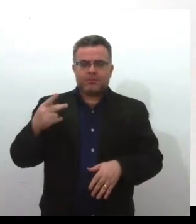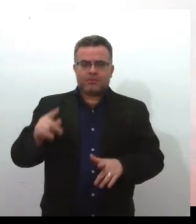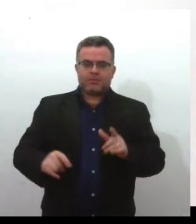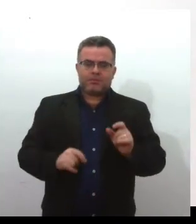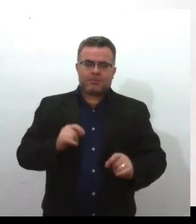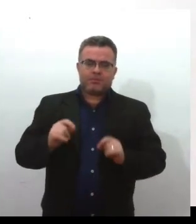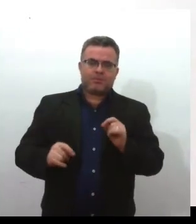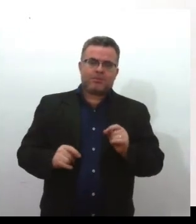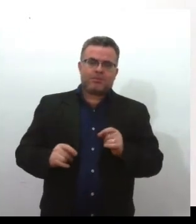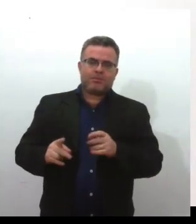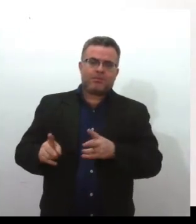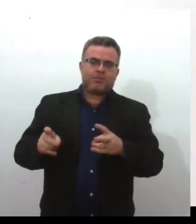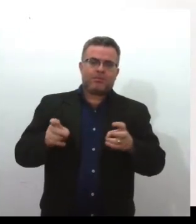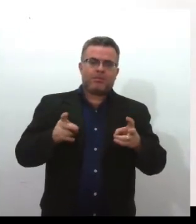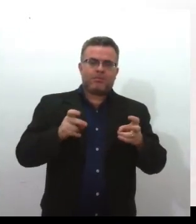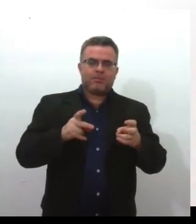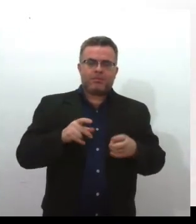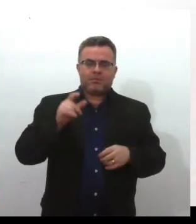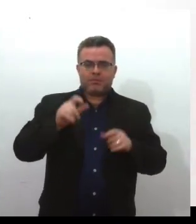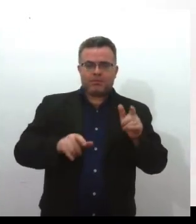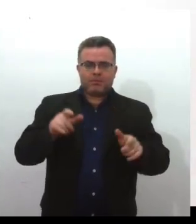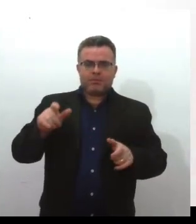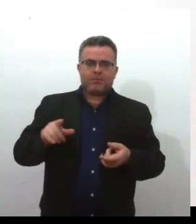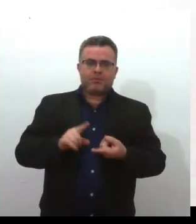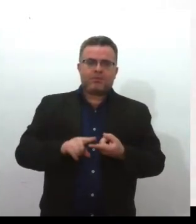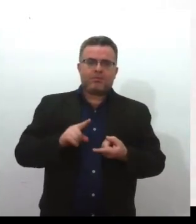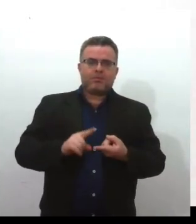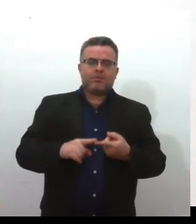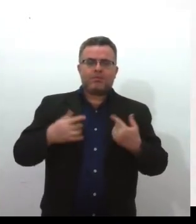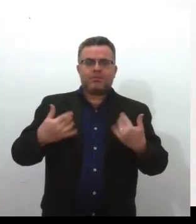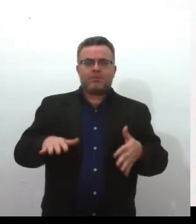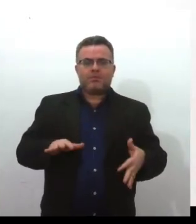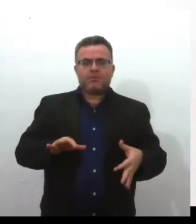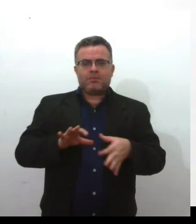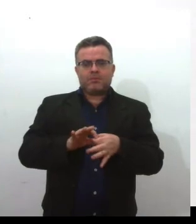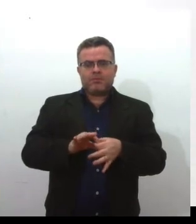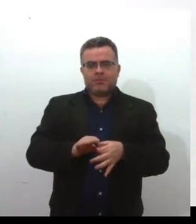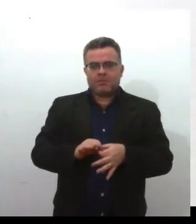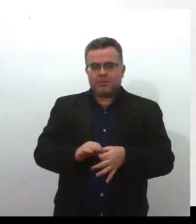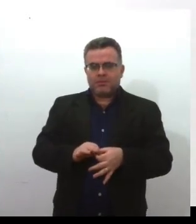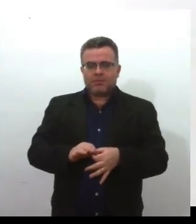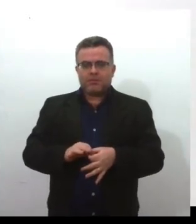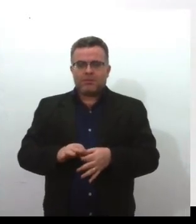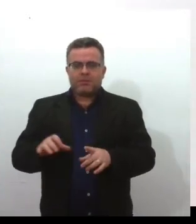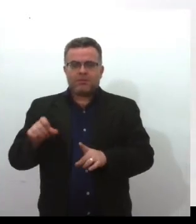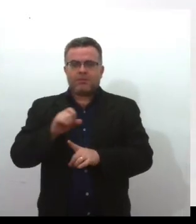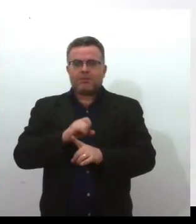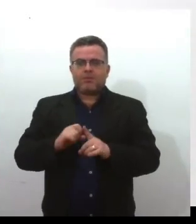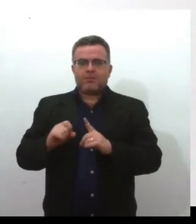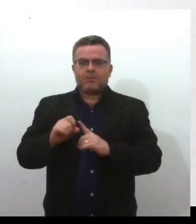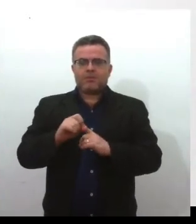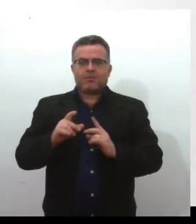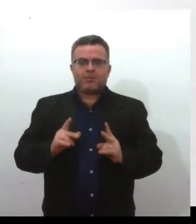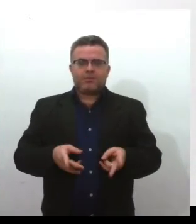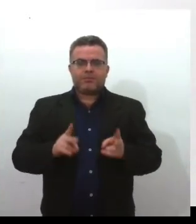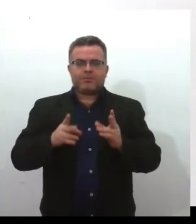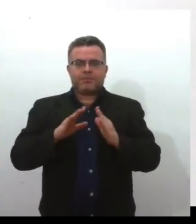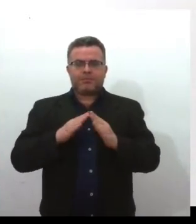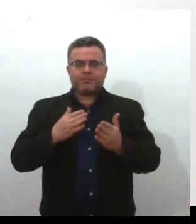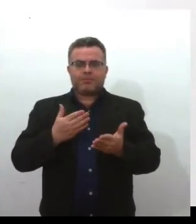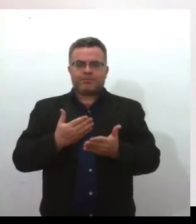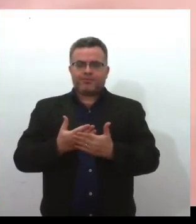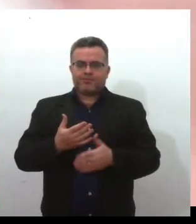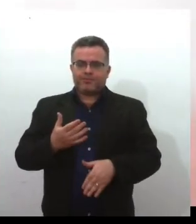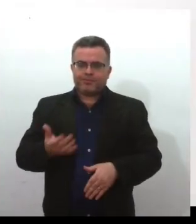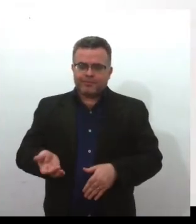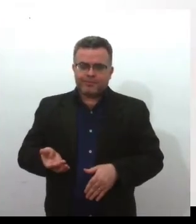uma Antonieta também muito ligada à causa social, né? Então, a escola da Antonieta de Barbos faz